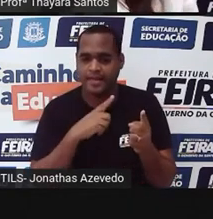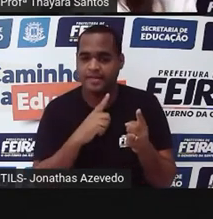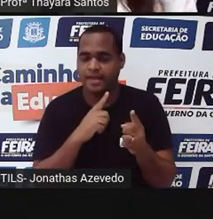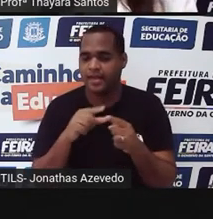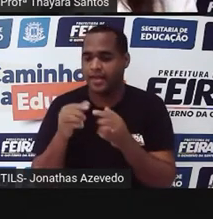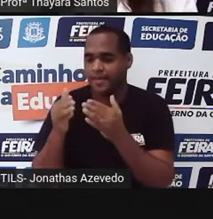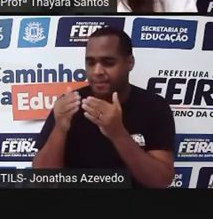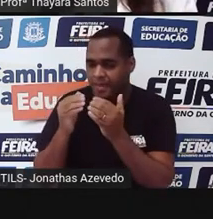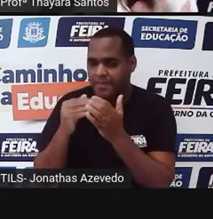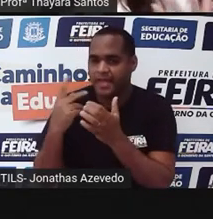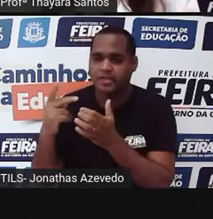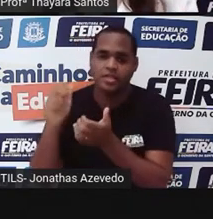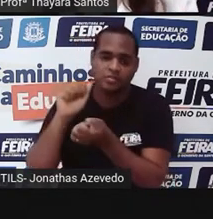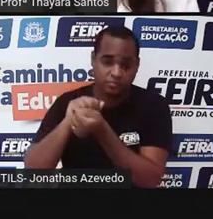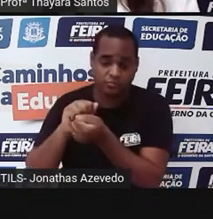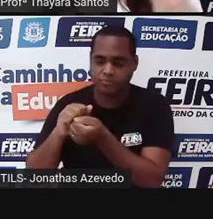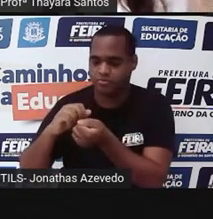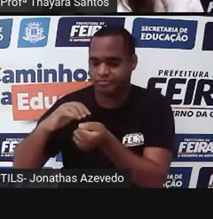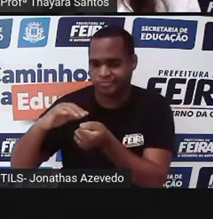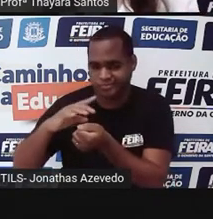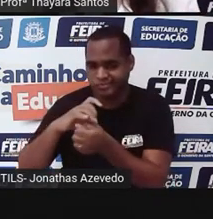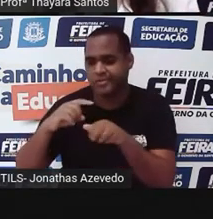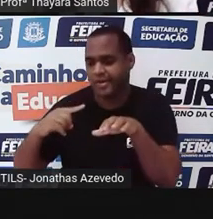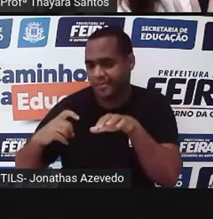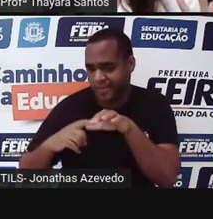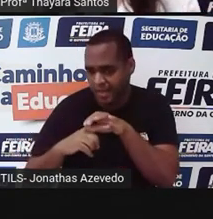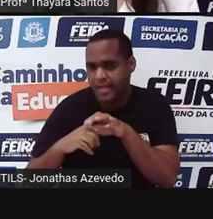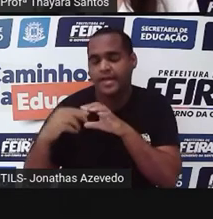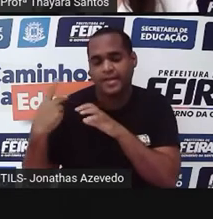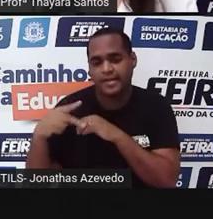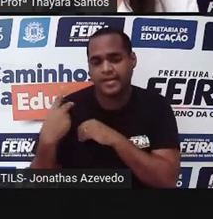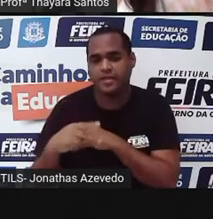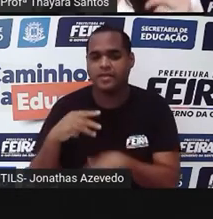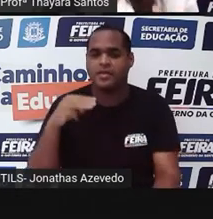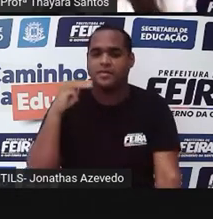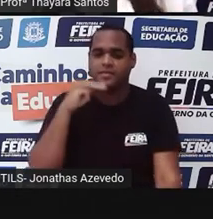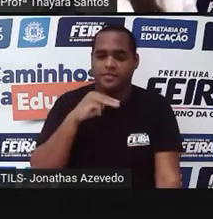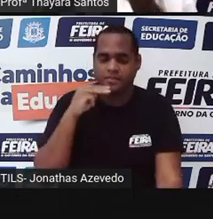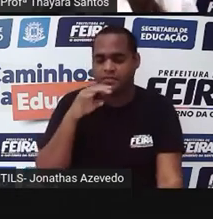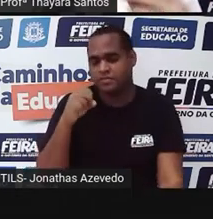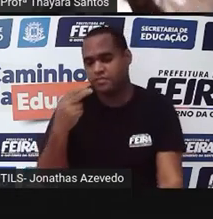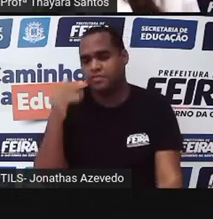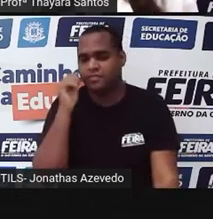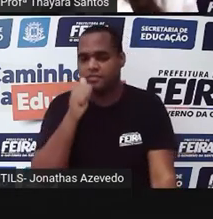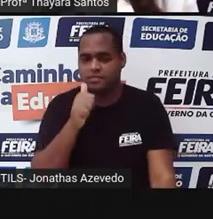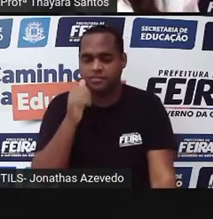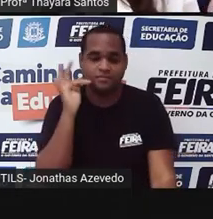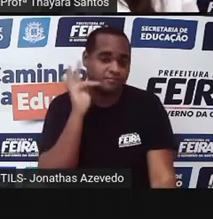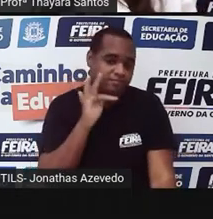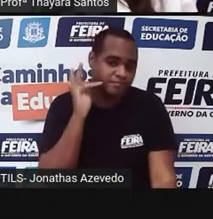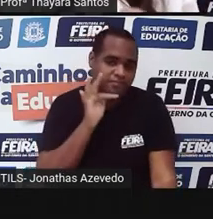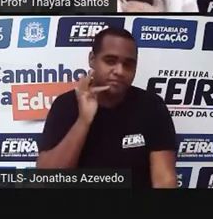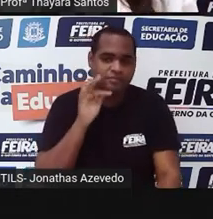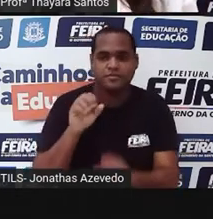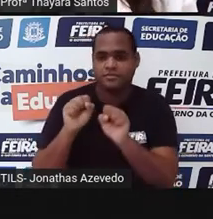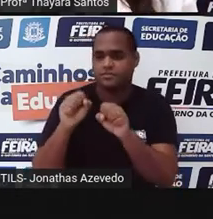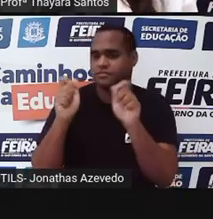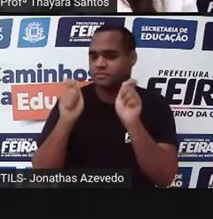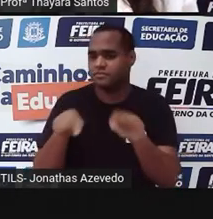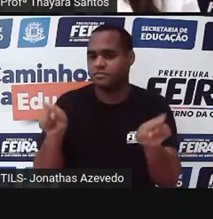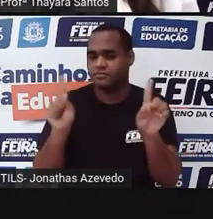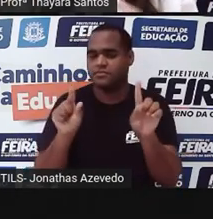pode envolver a participação de gametas. Nesse caso, vai ser sexuada. Ou ela não precisa envolver a